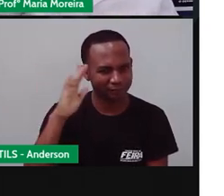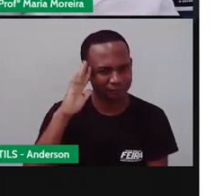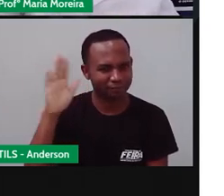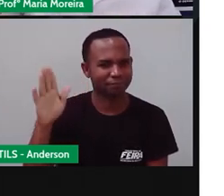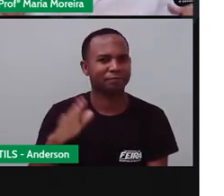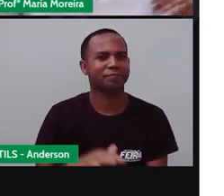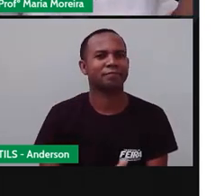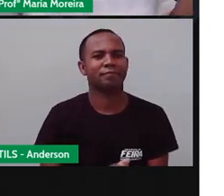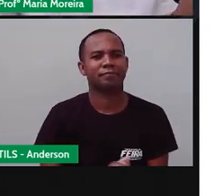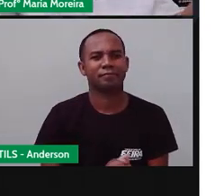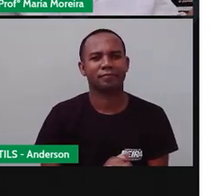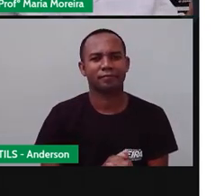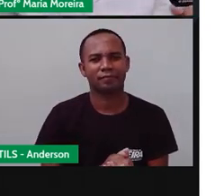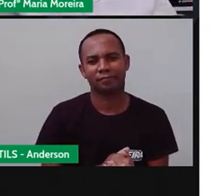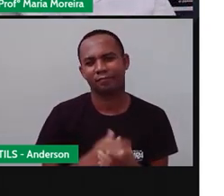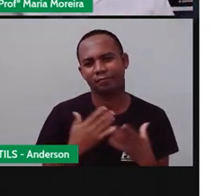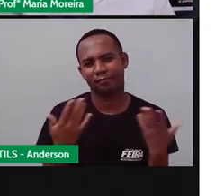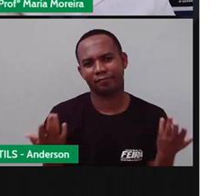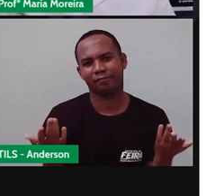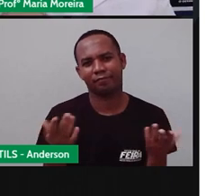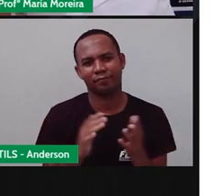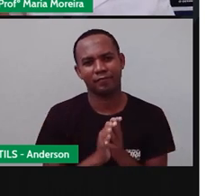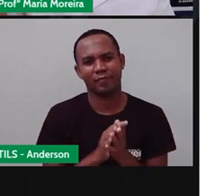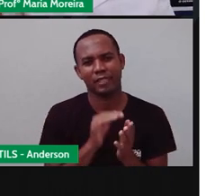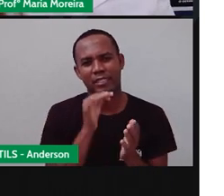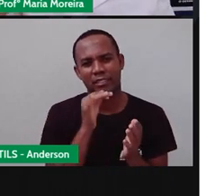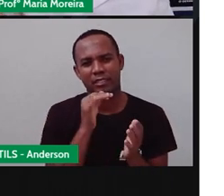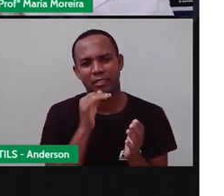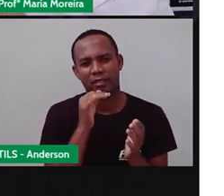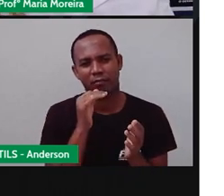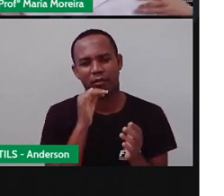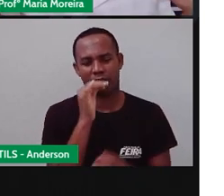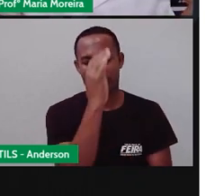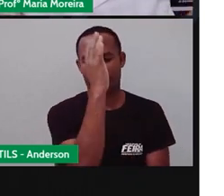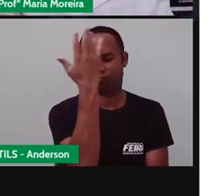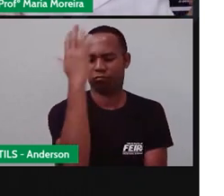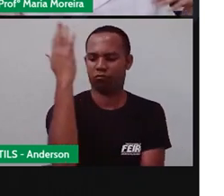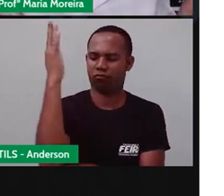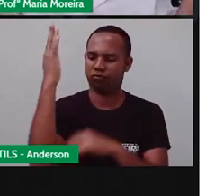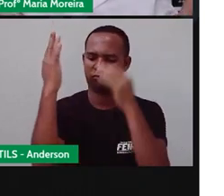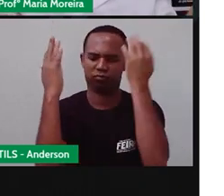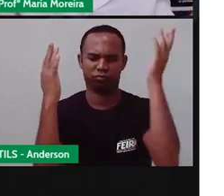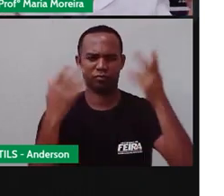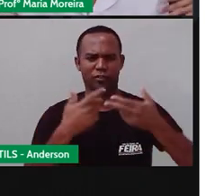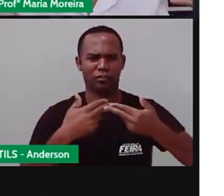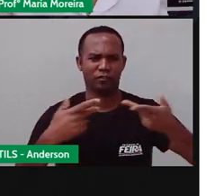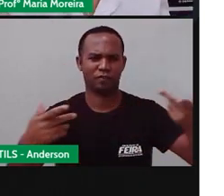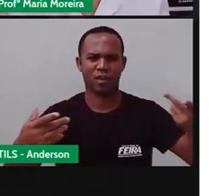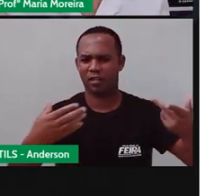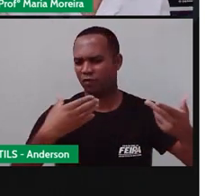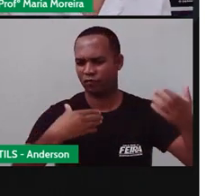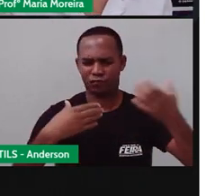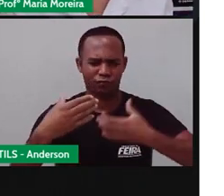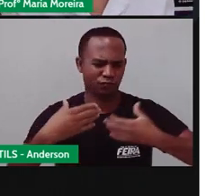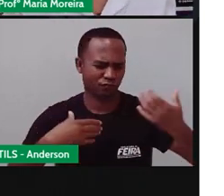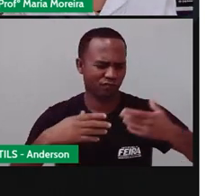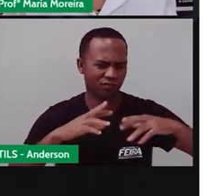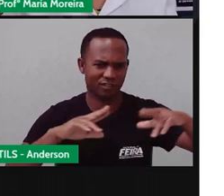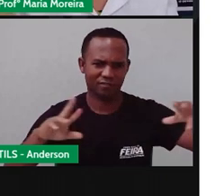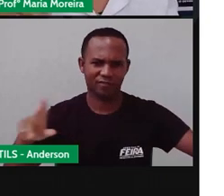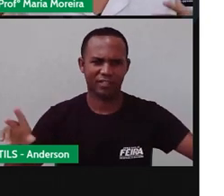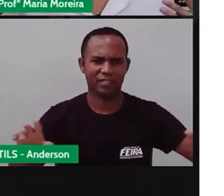Pois é, se Américo estava em um lugar que tinha um pulmão, que é um lugar com várias árvores frutíferas, né?